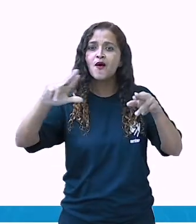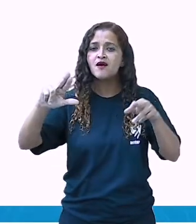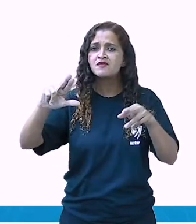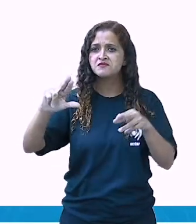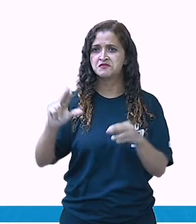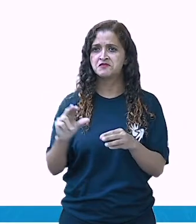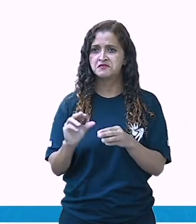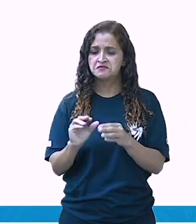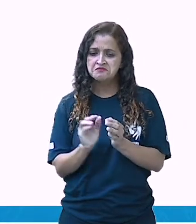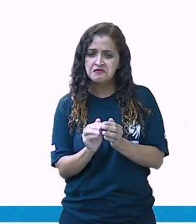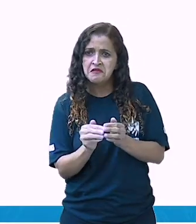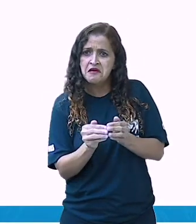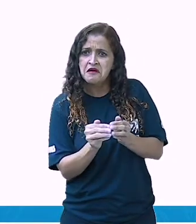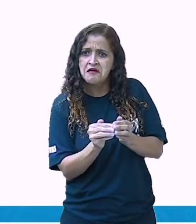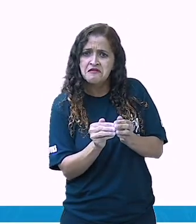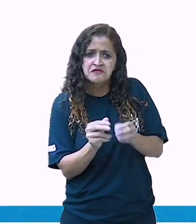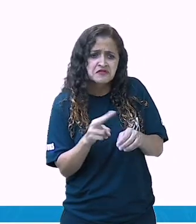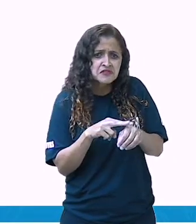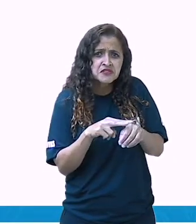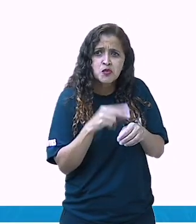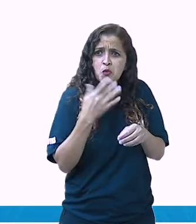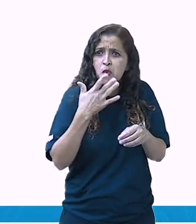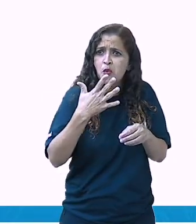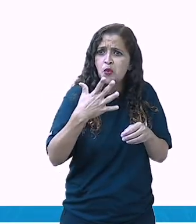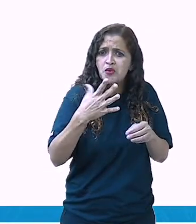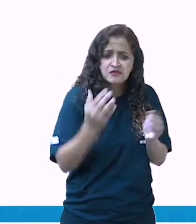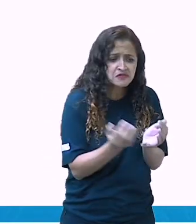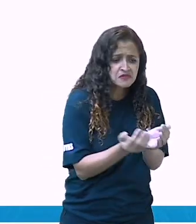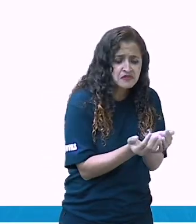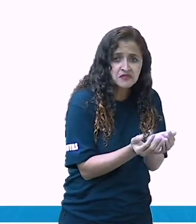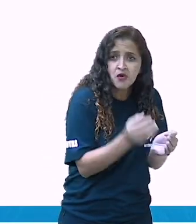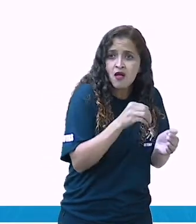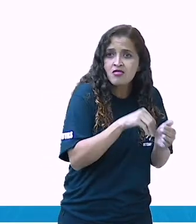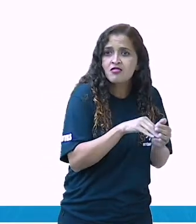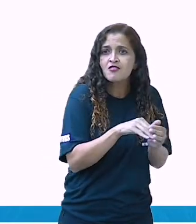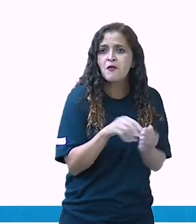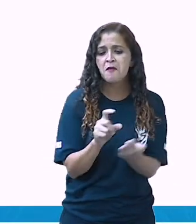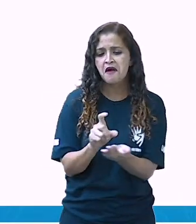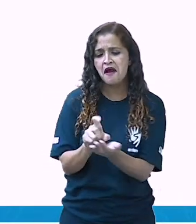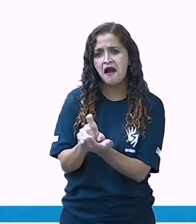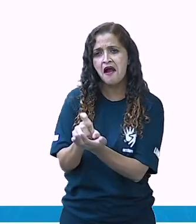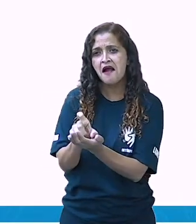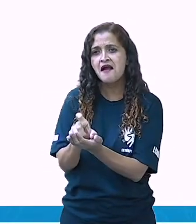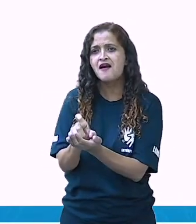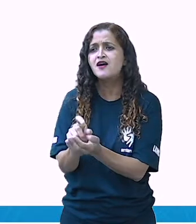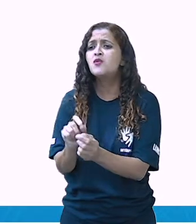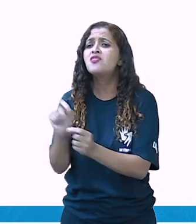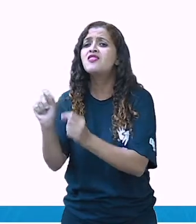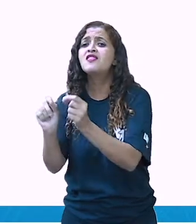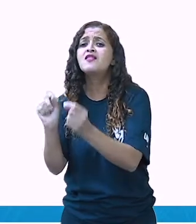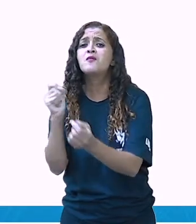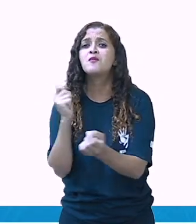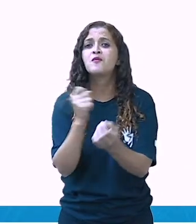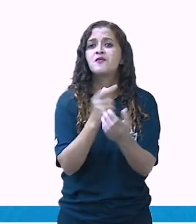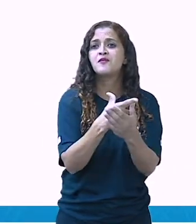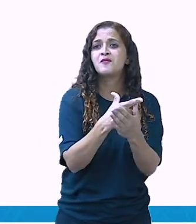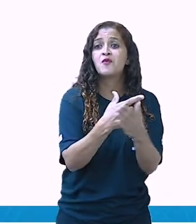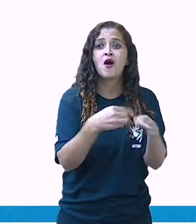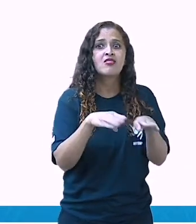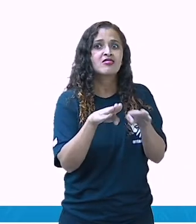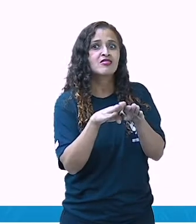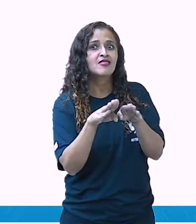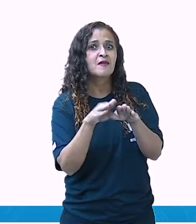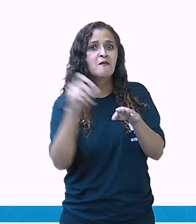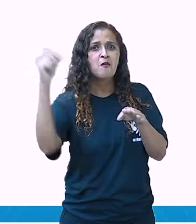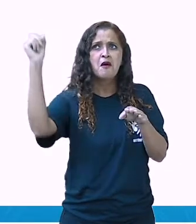azuis nuninhos? Quem me compra este caracol? Quem me compra um raio de sol?